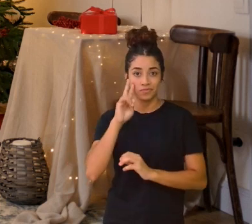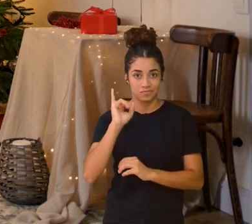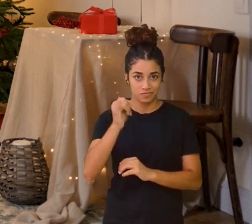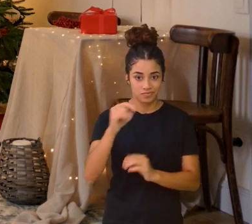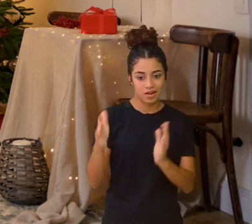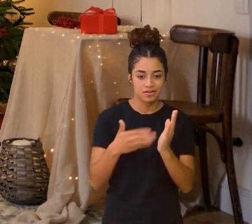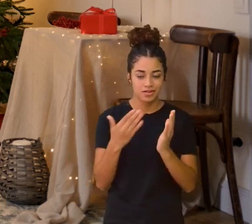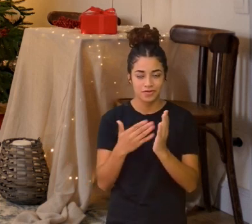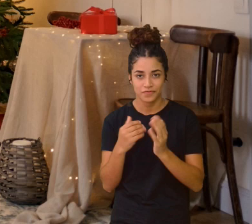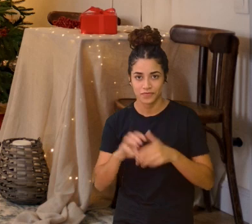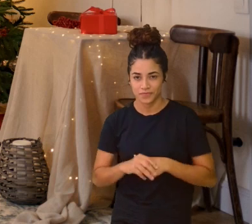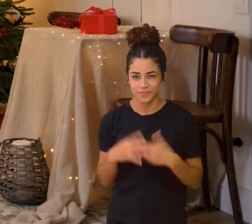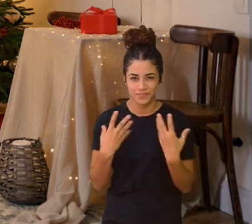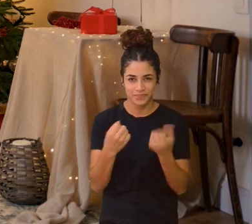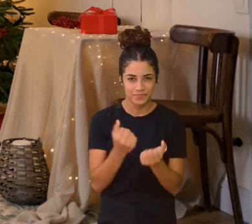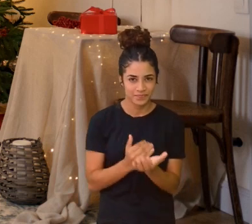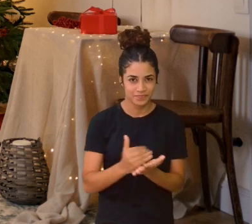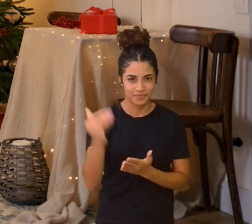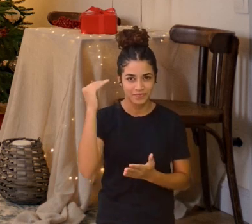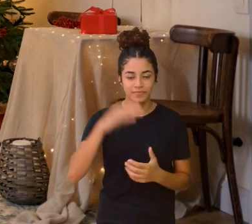Nozes, vamos lá?